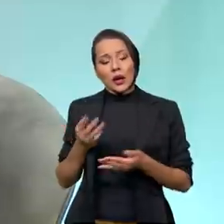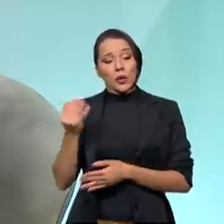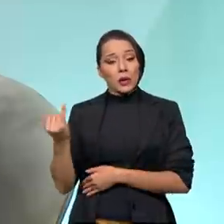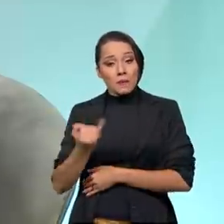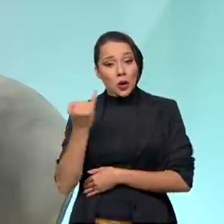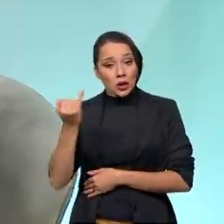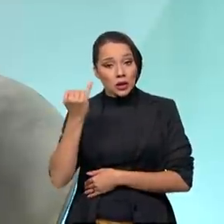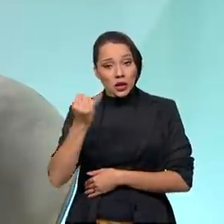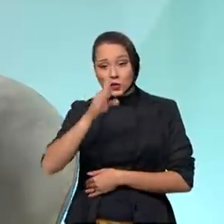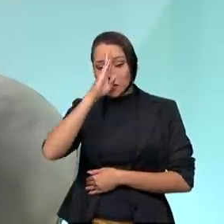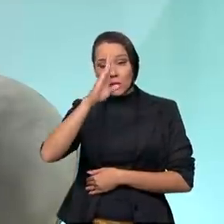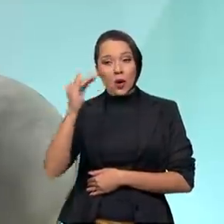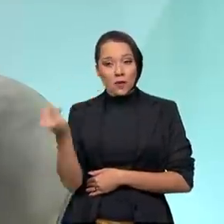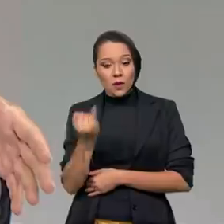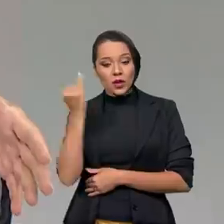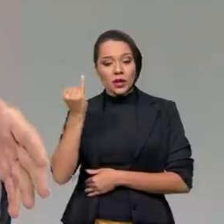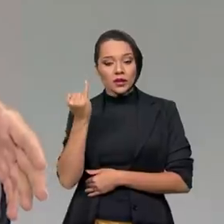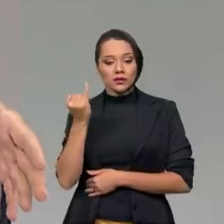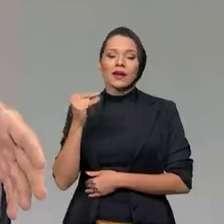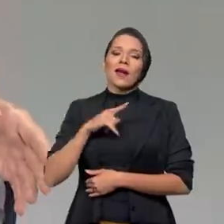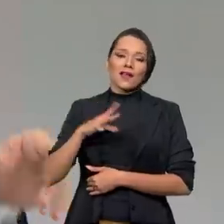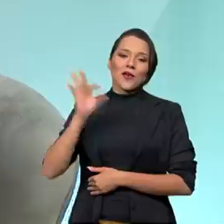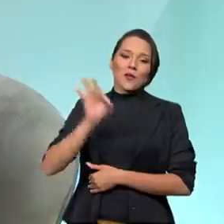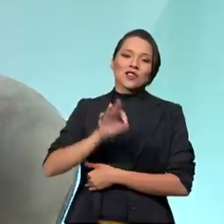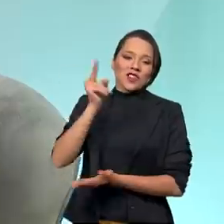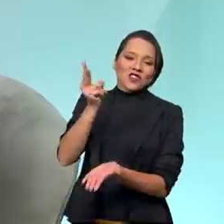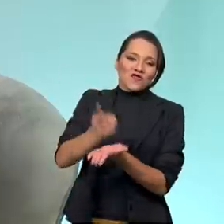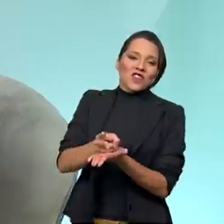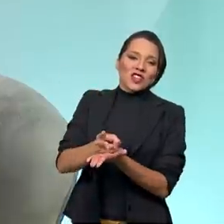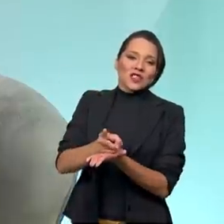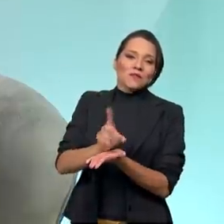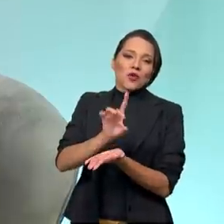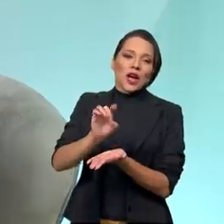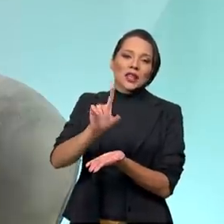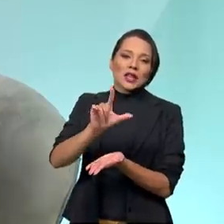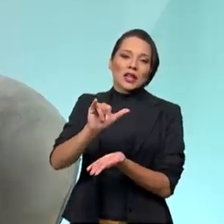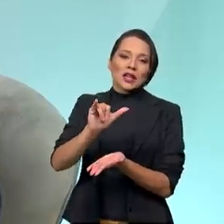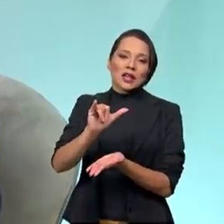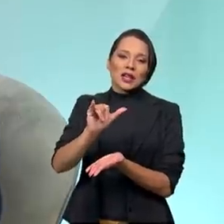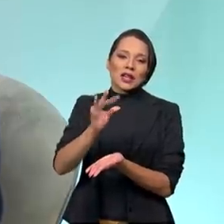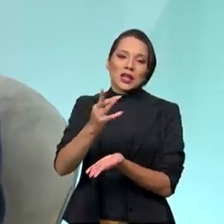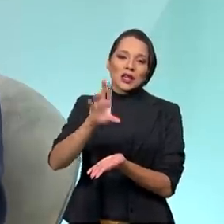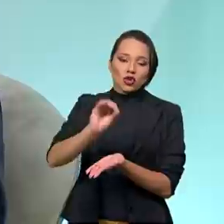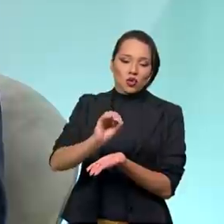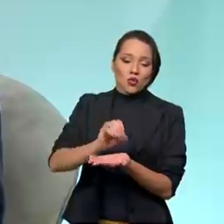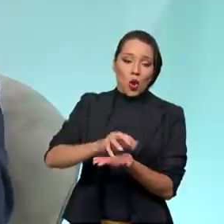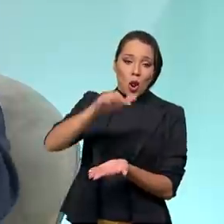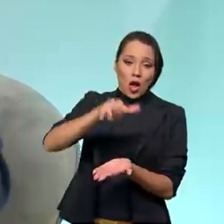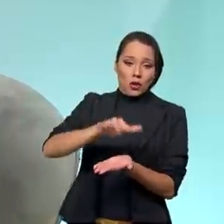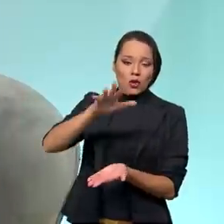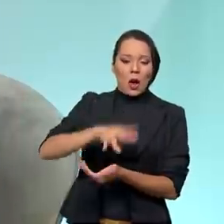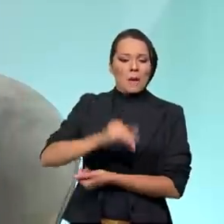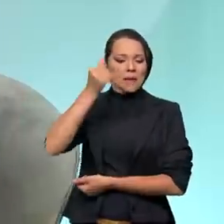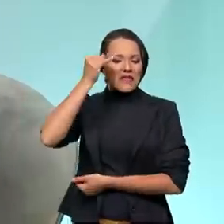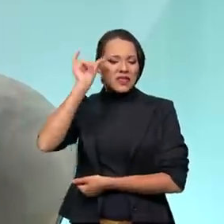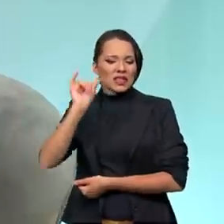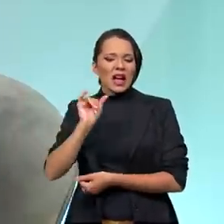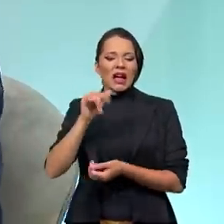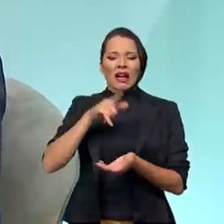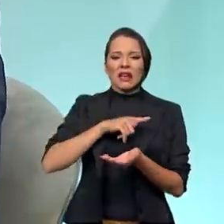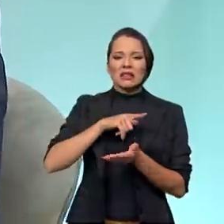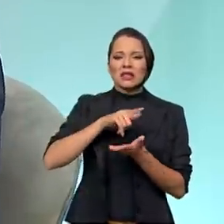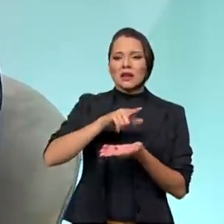importantíssimo... É ter uma alíquota fixa. É ter uma alíquota fixa por litro, entendeu? Para que nós não tenhamos esse efeito em